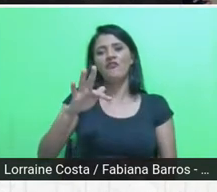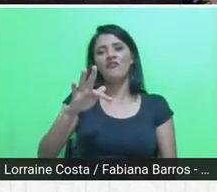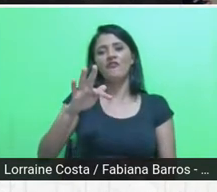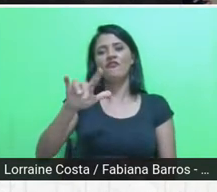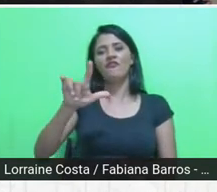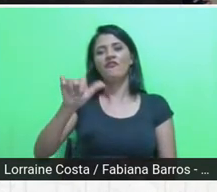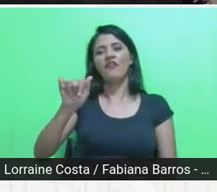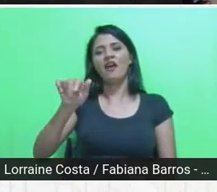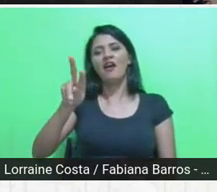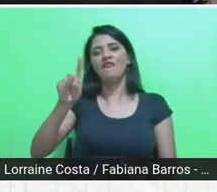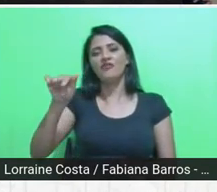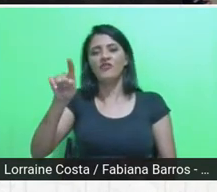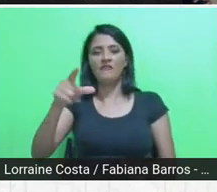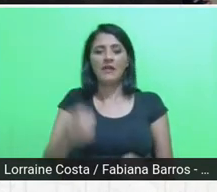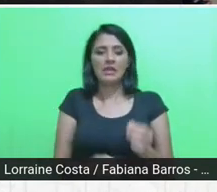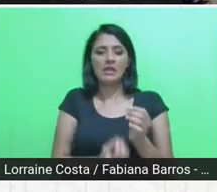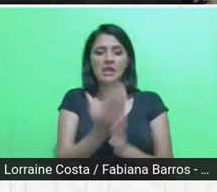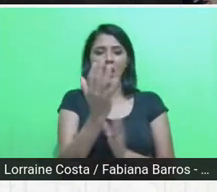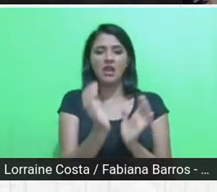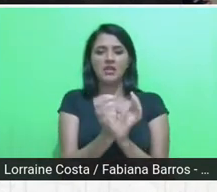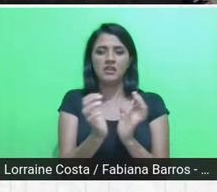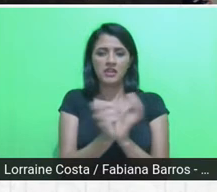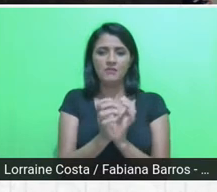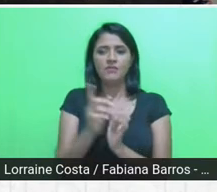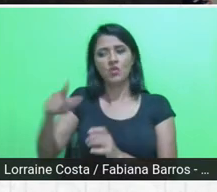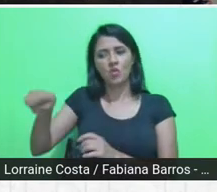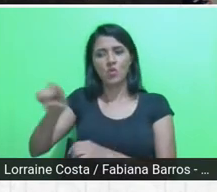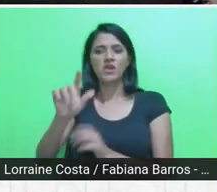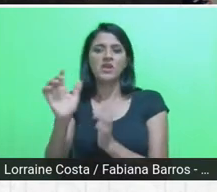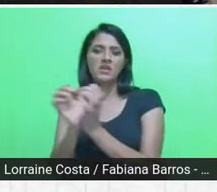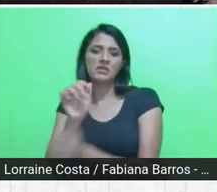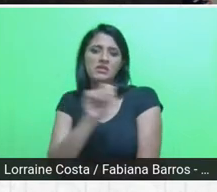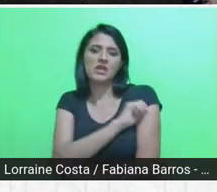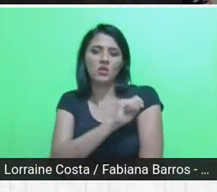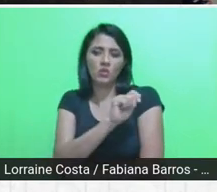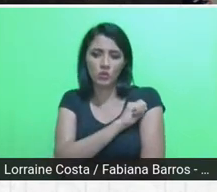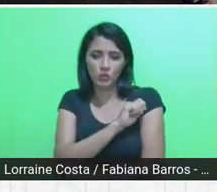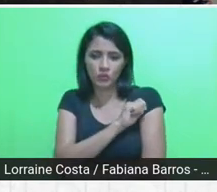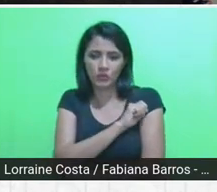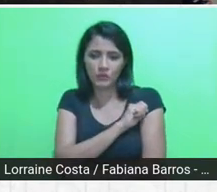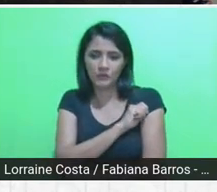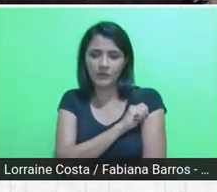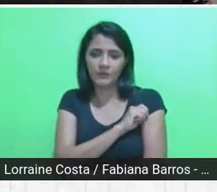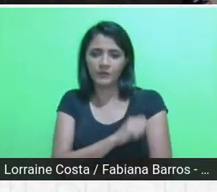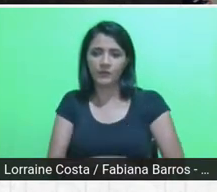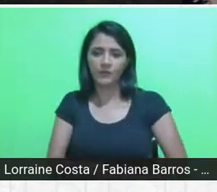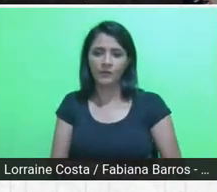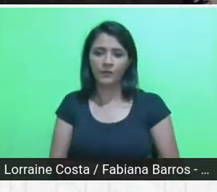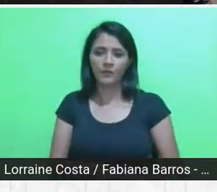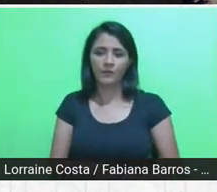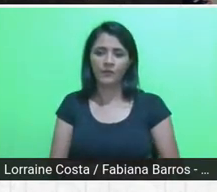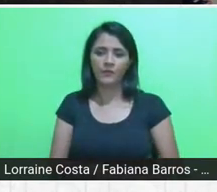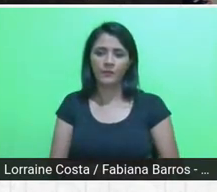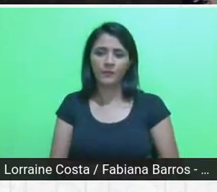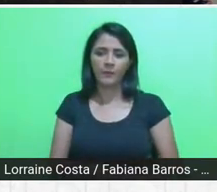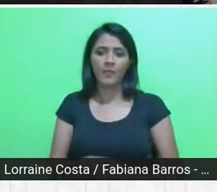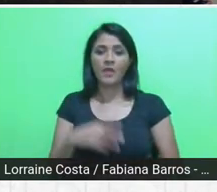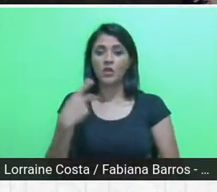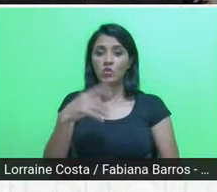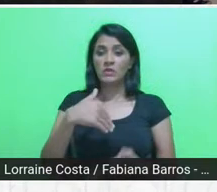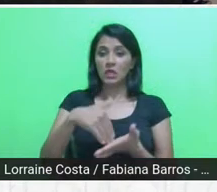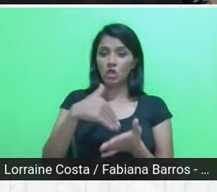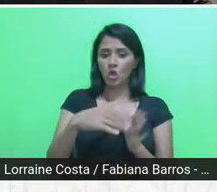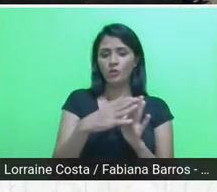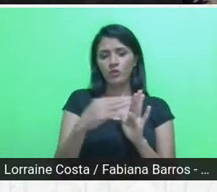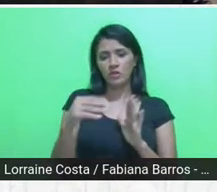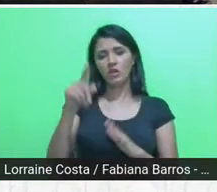equipe com esses alunos originários da formação do Escritório Modelo. Isso vai ser muito